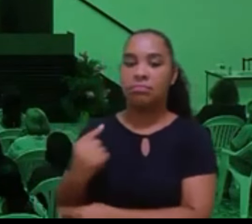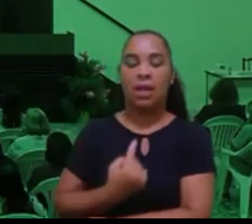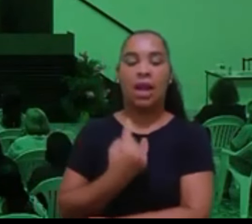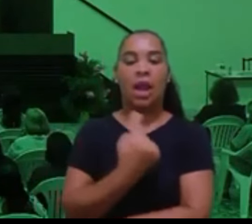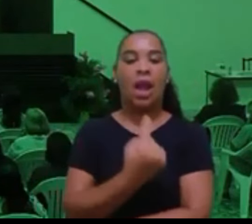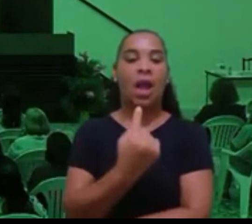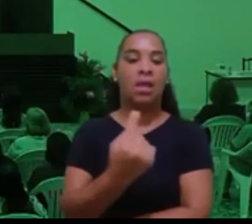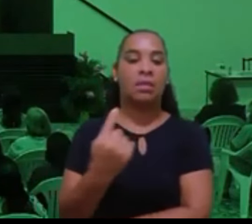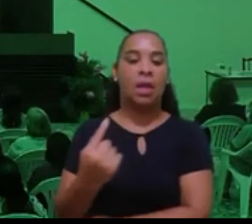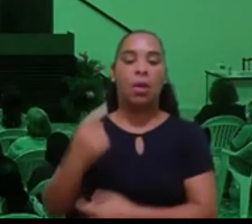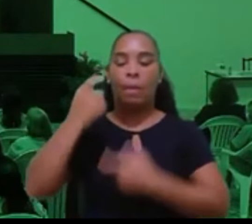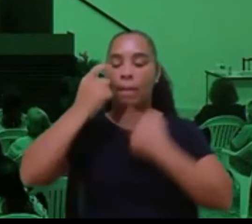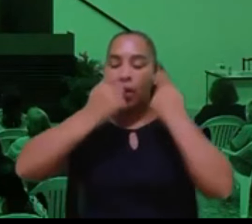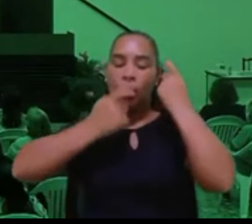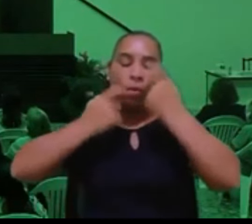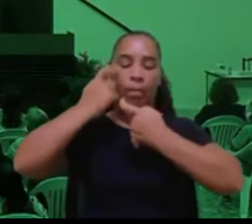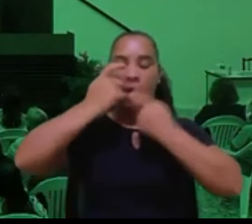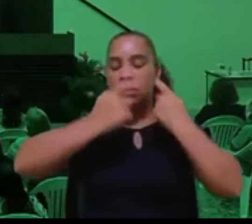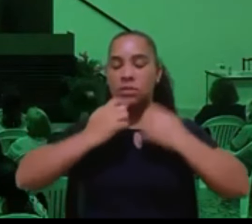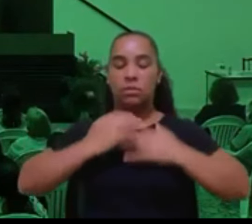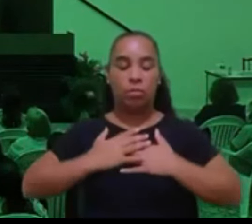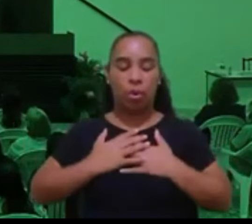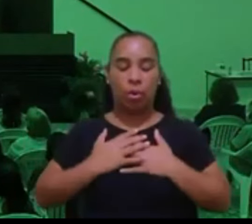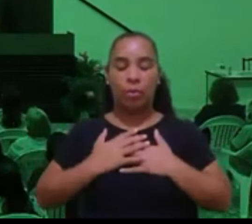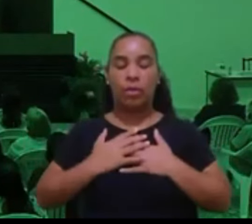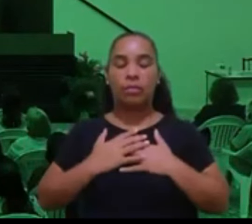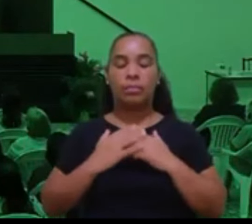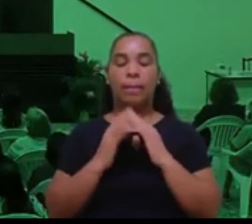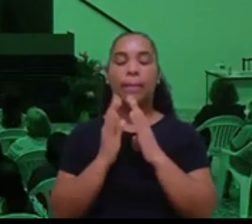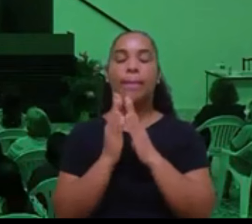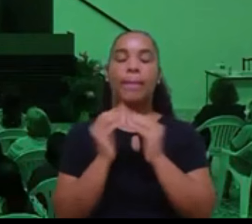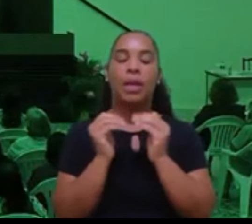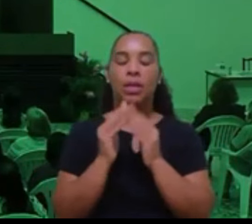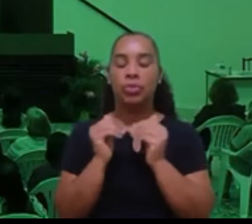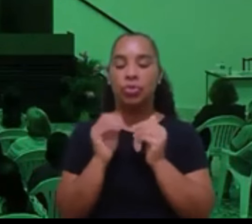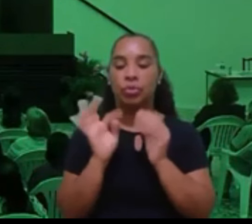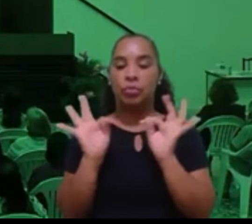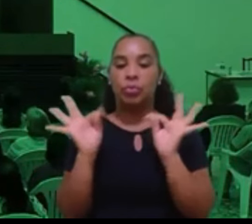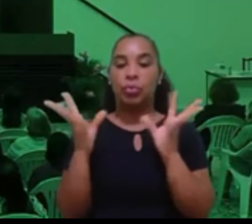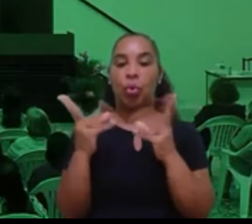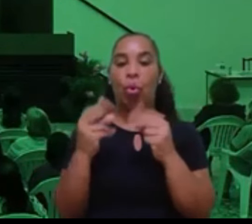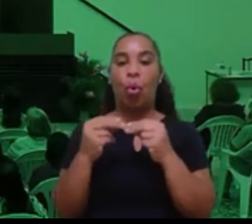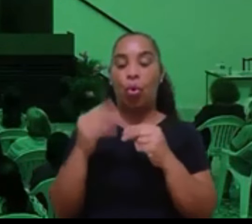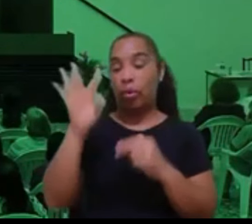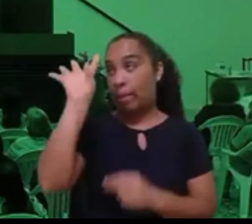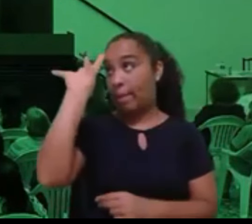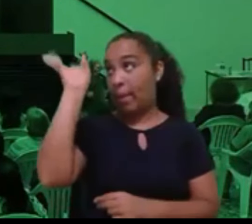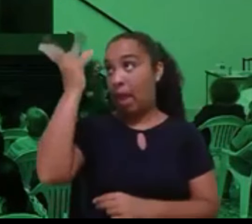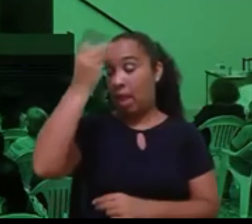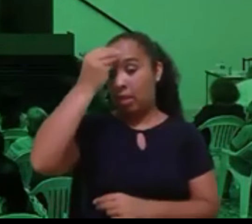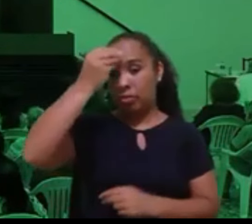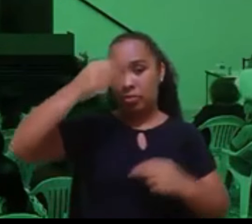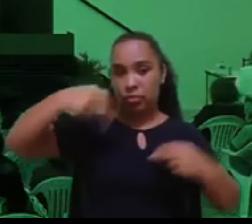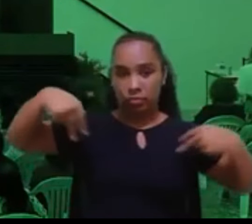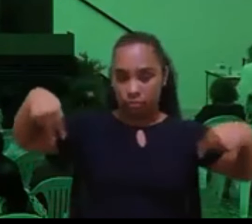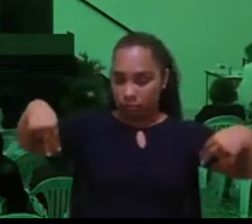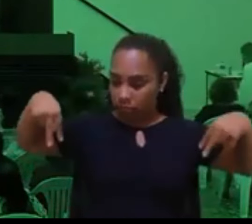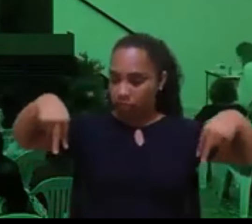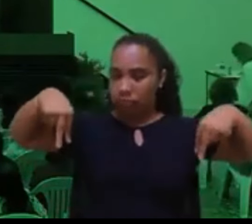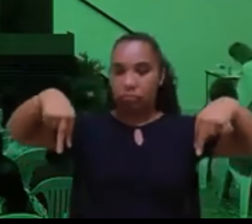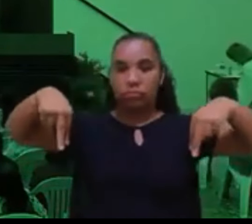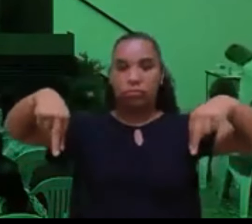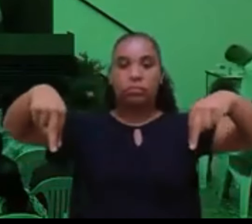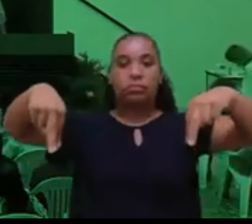preocupações. Pedimos aos médiums, aos trabalhadores da